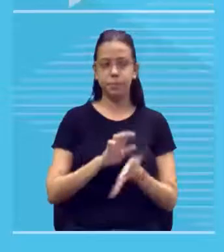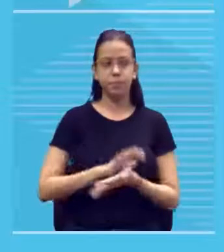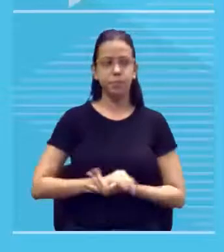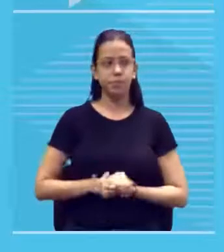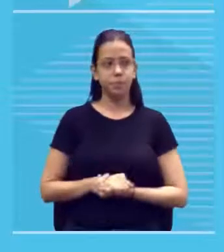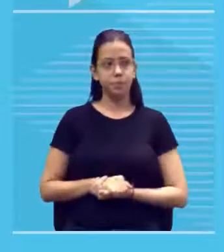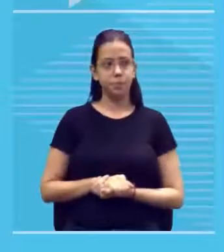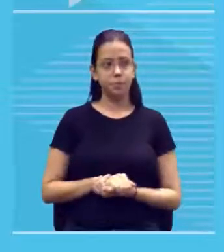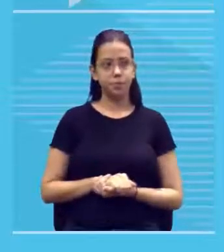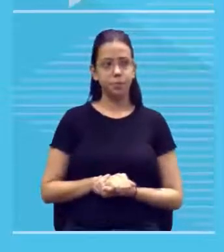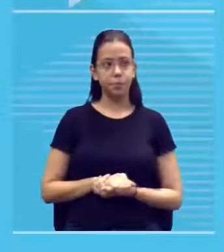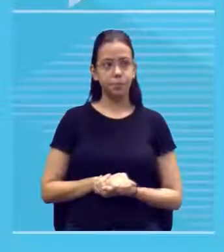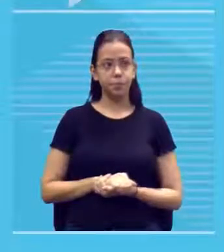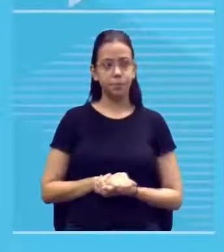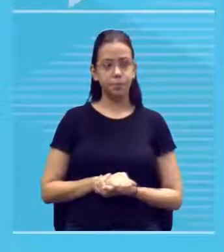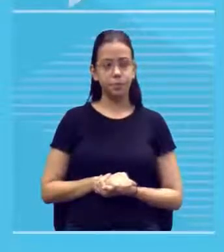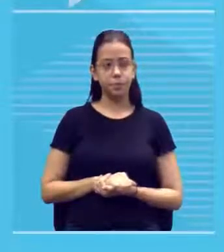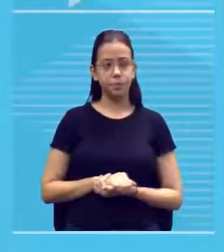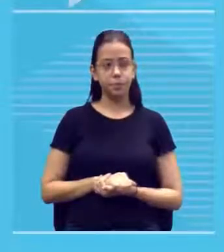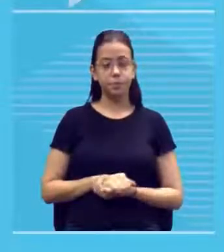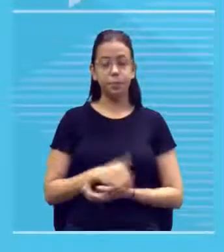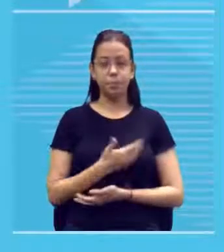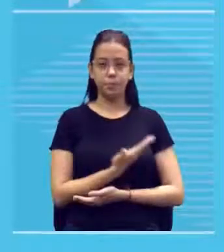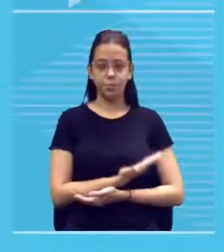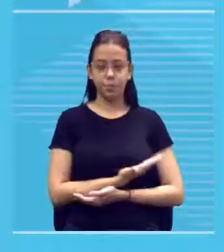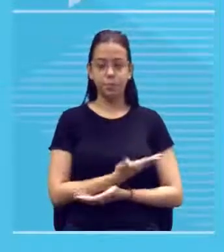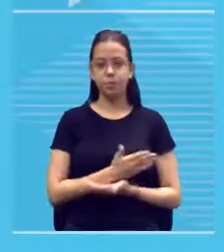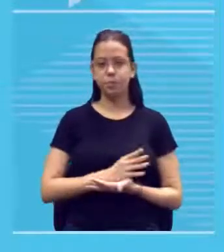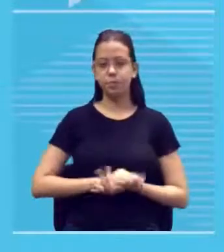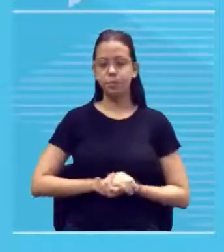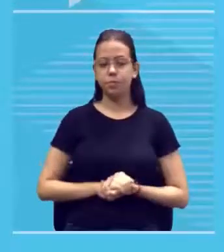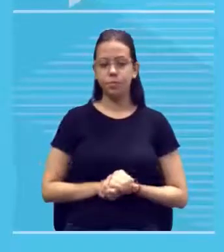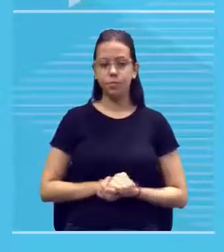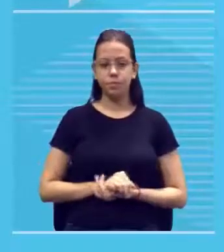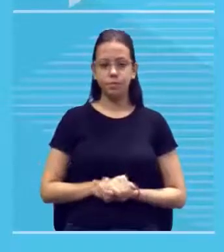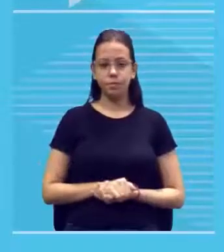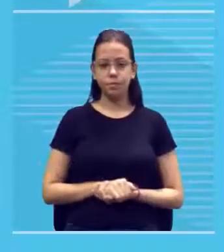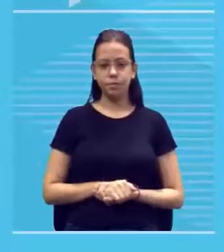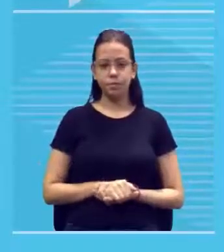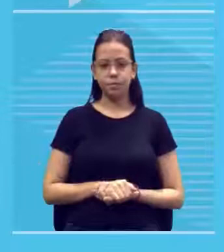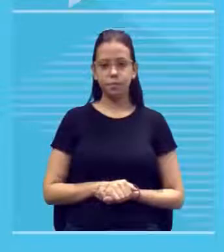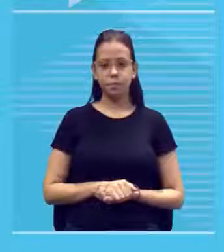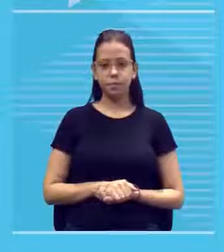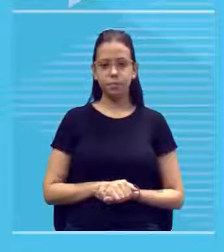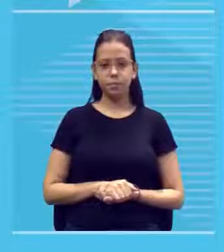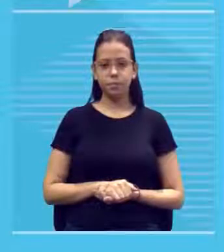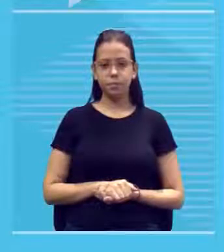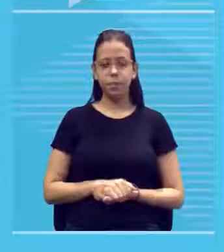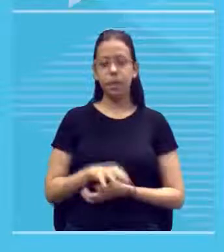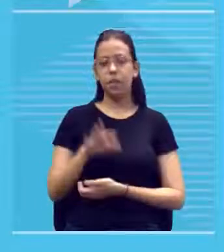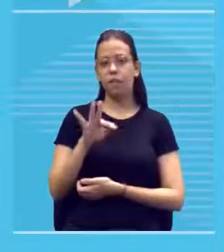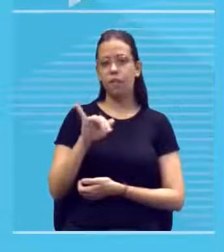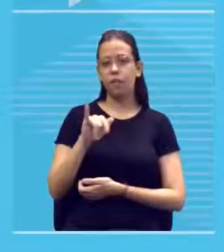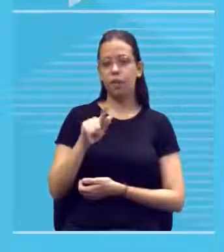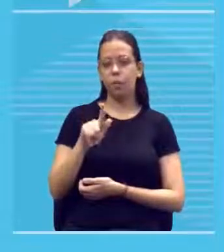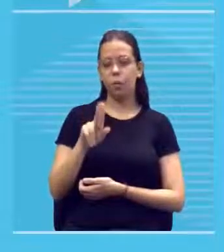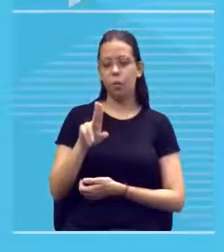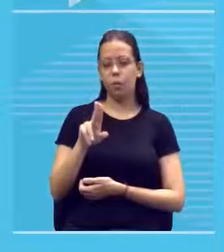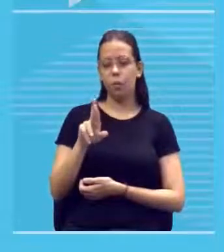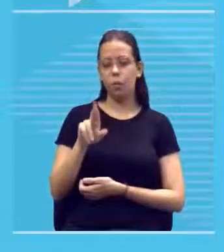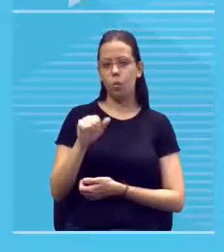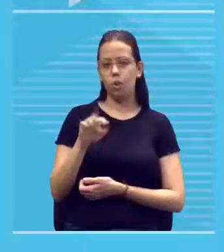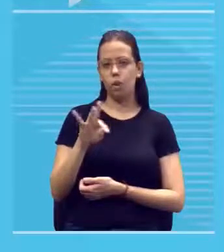figurativa essa pintura também chamada de figurativismo que é